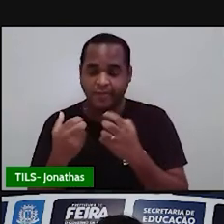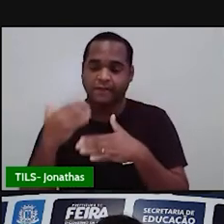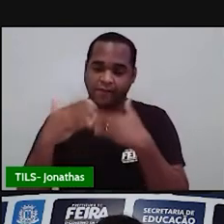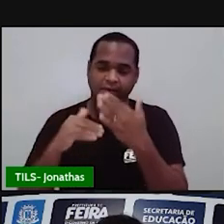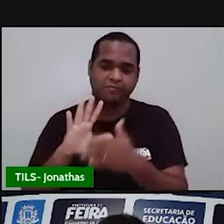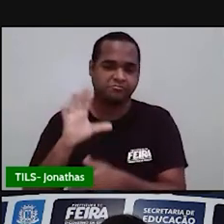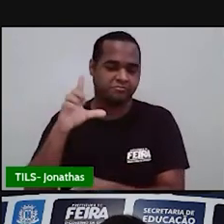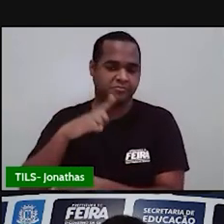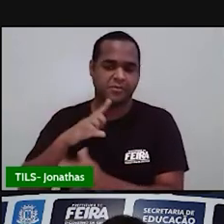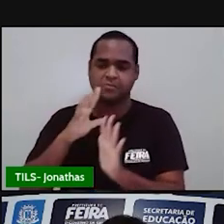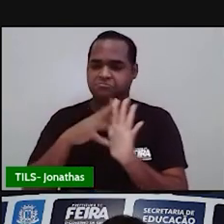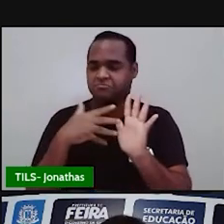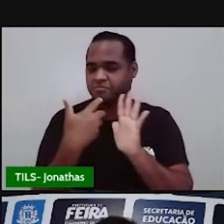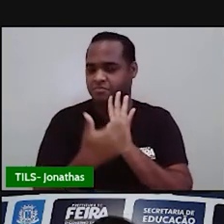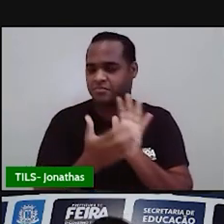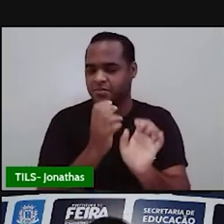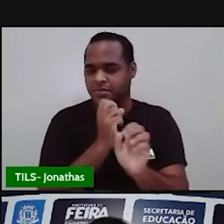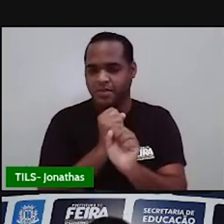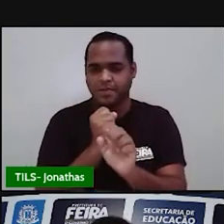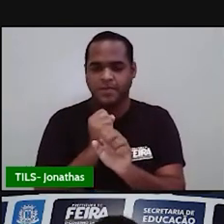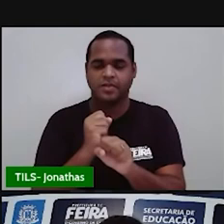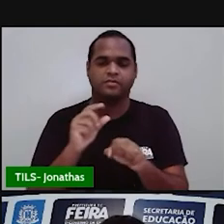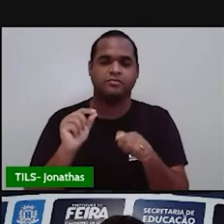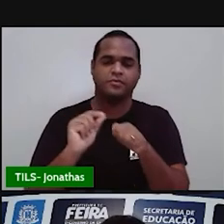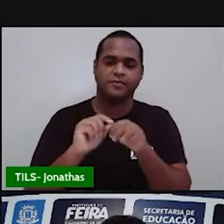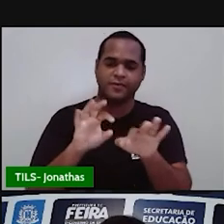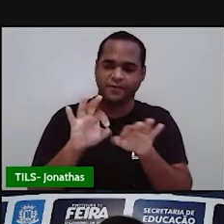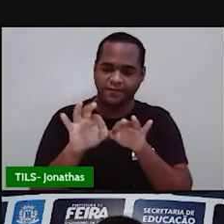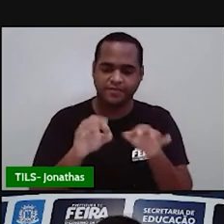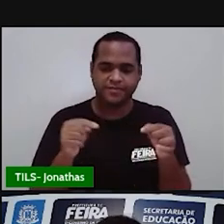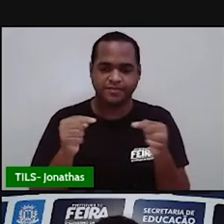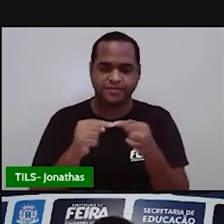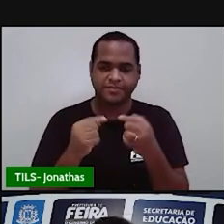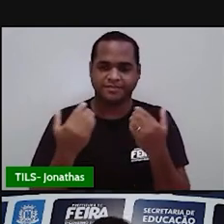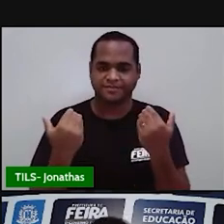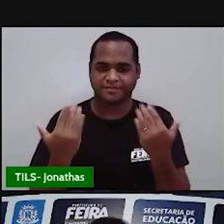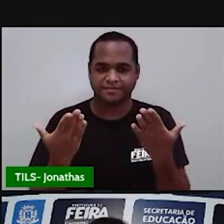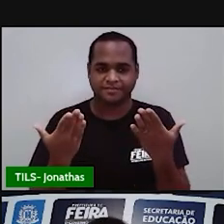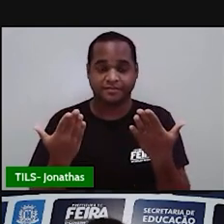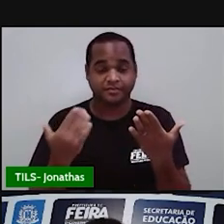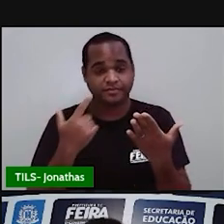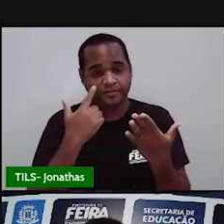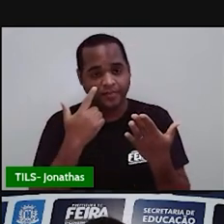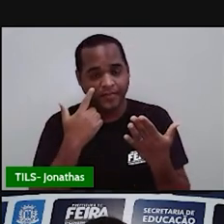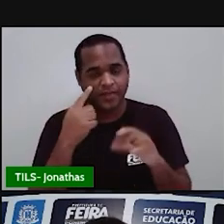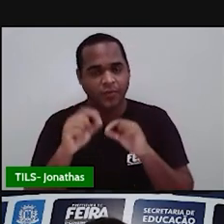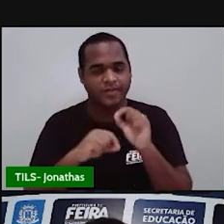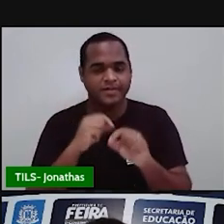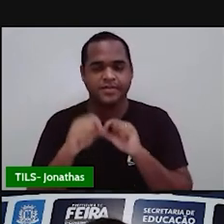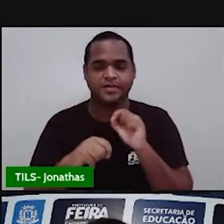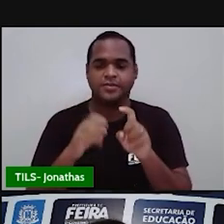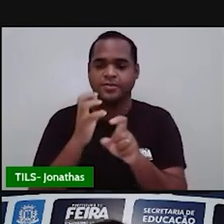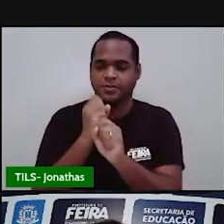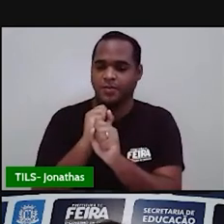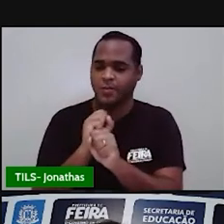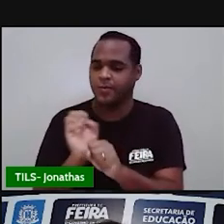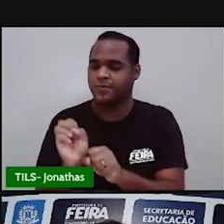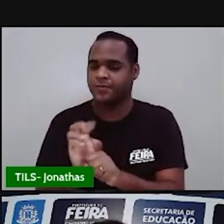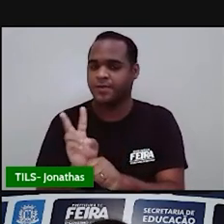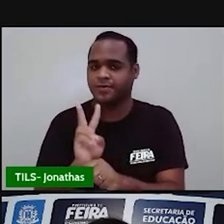boletim, o cálculo a gente vai fazer dessa forma aqui. A gente vai somar os valores